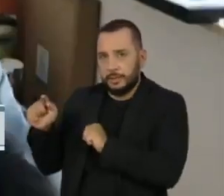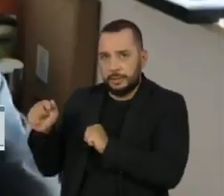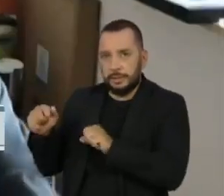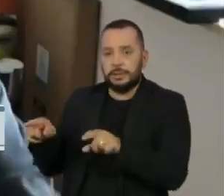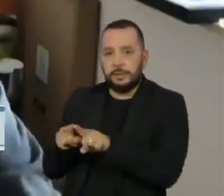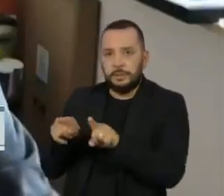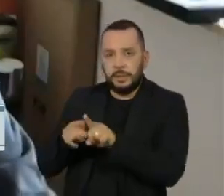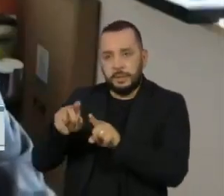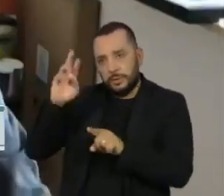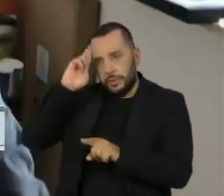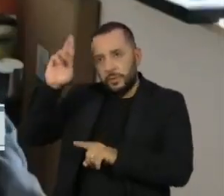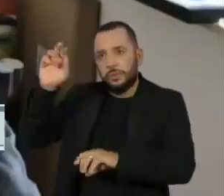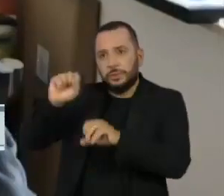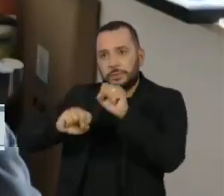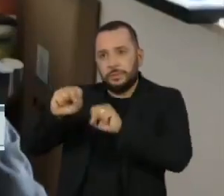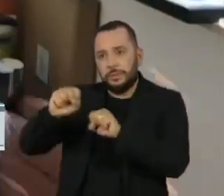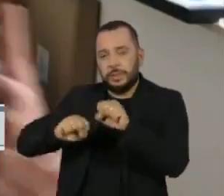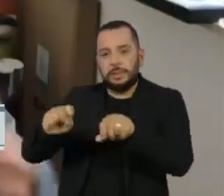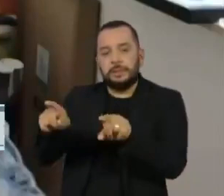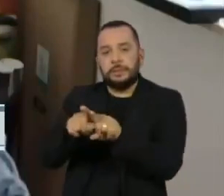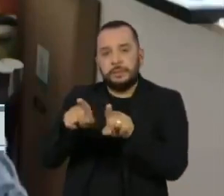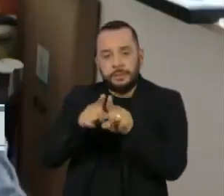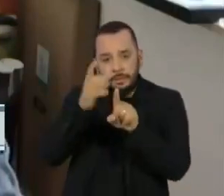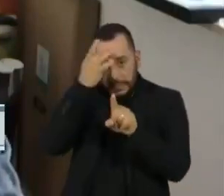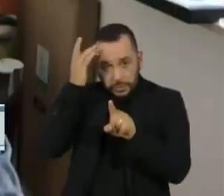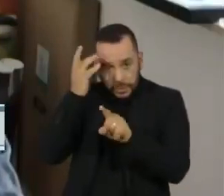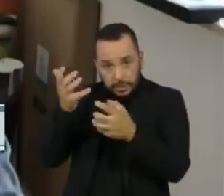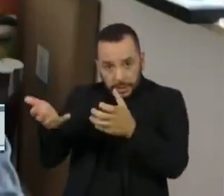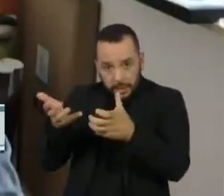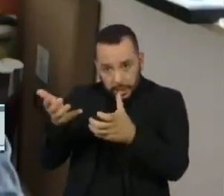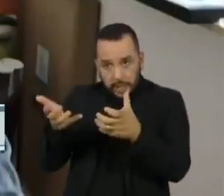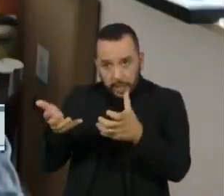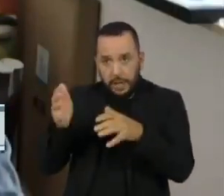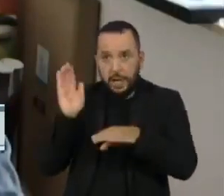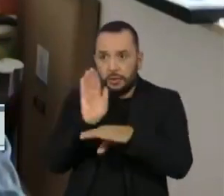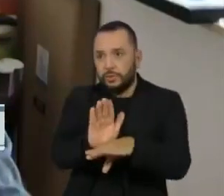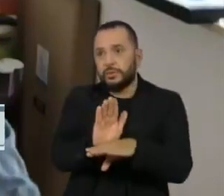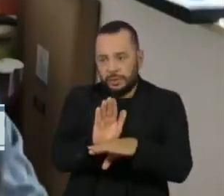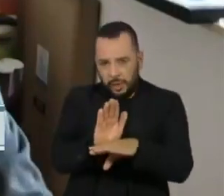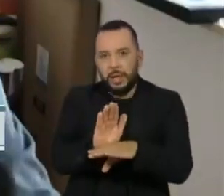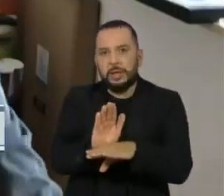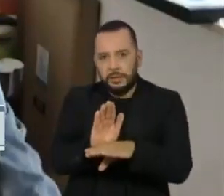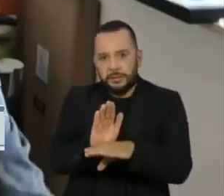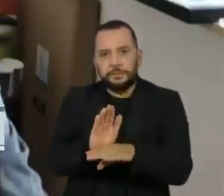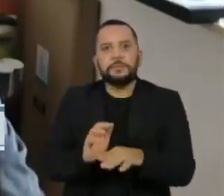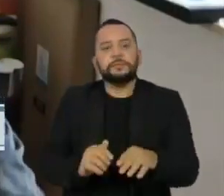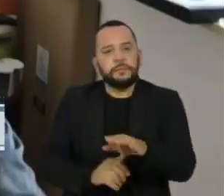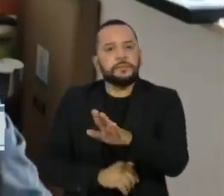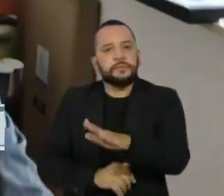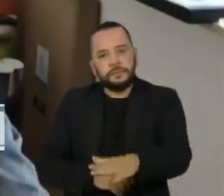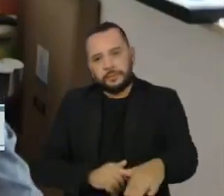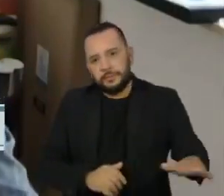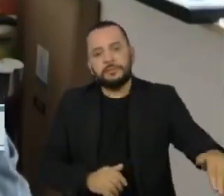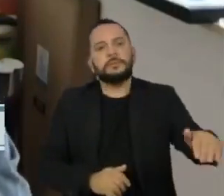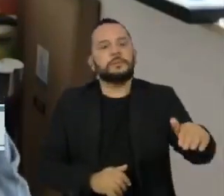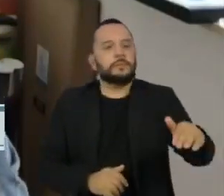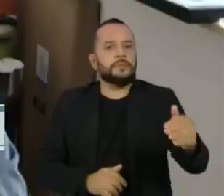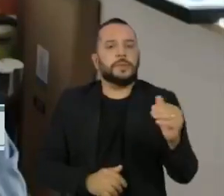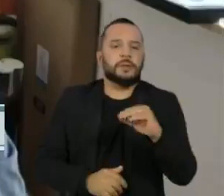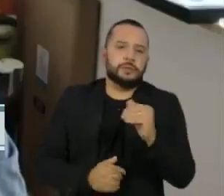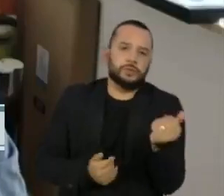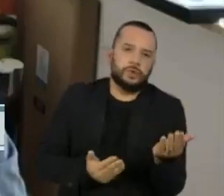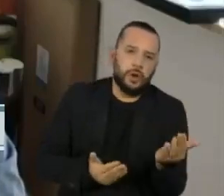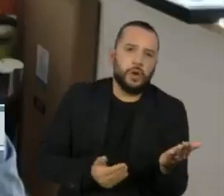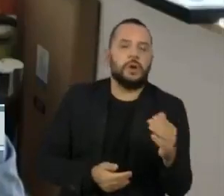empresas, empresários, pessoas que querem fazer o bem, com esses meninos, com essas comunidades